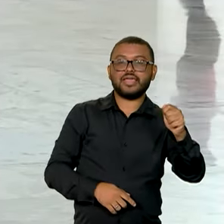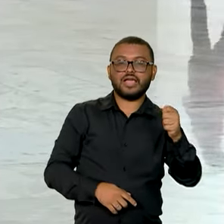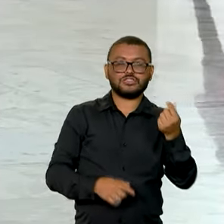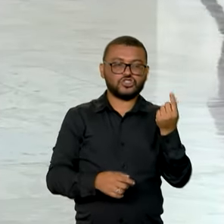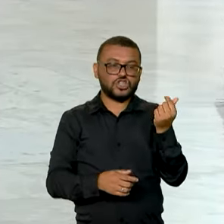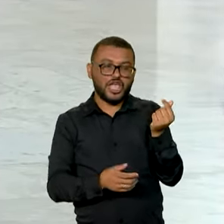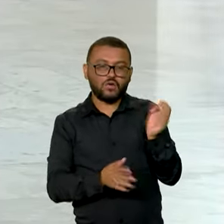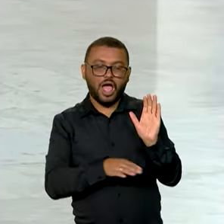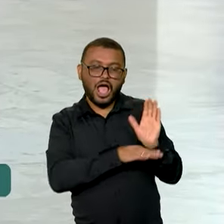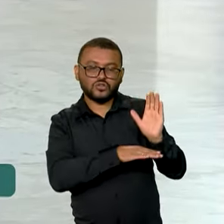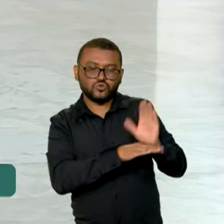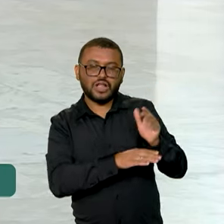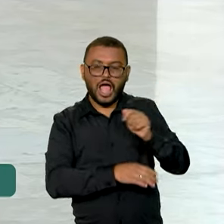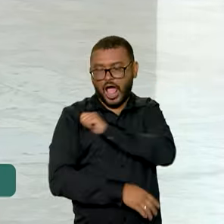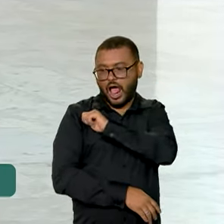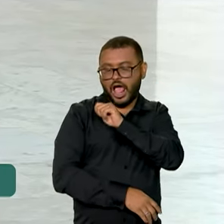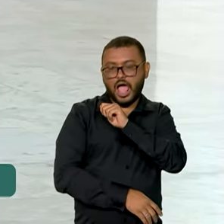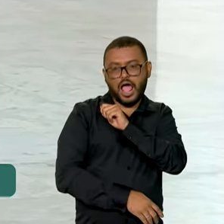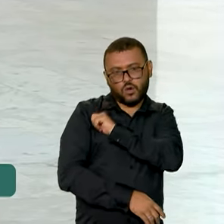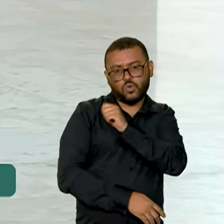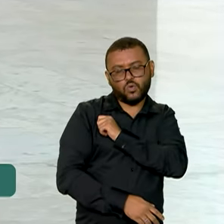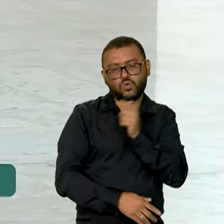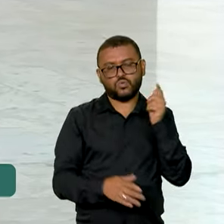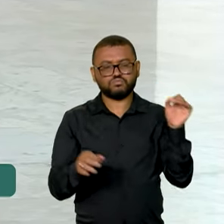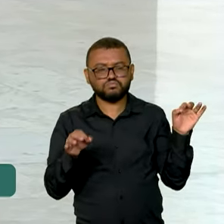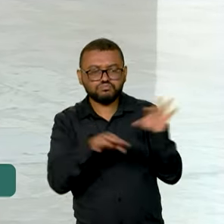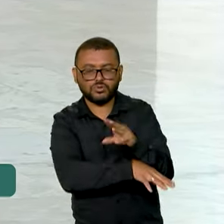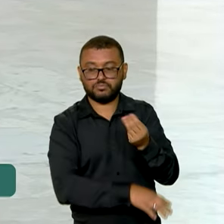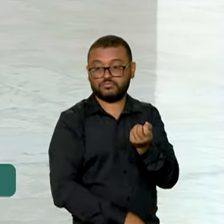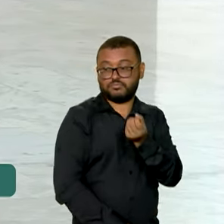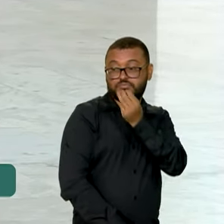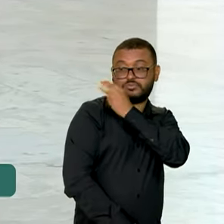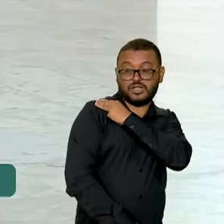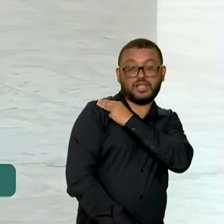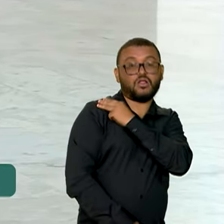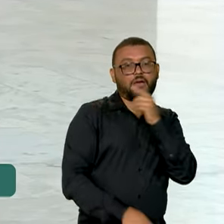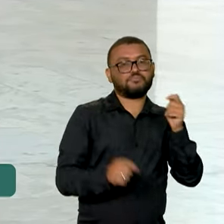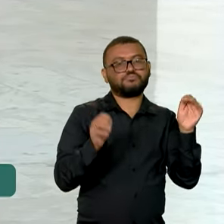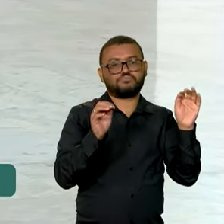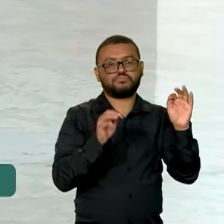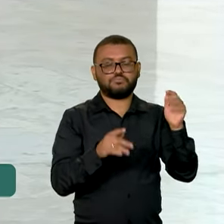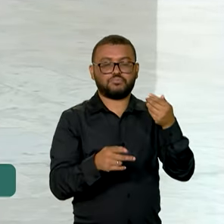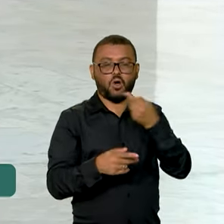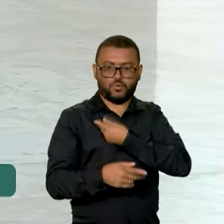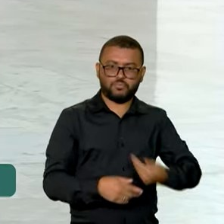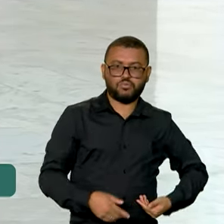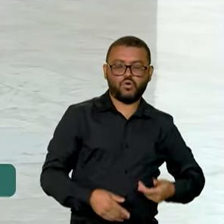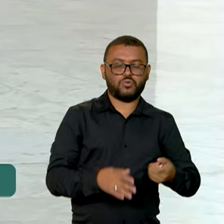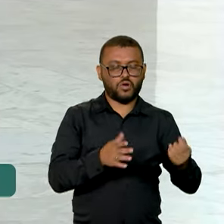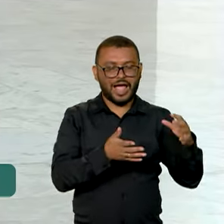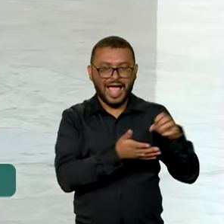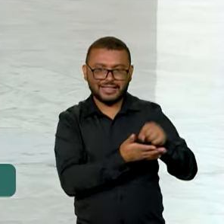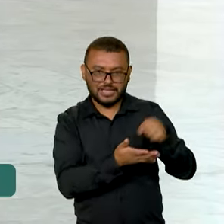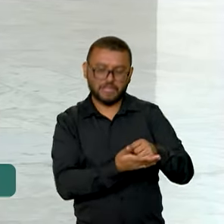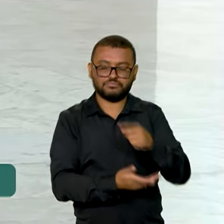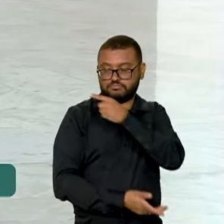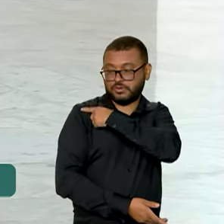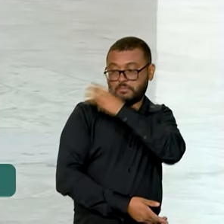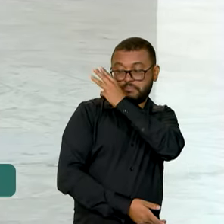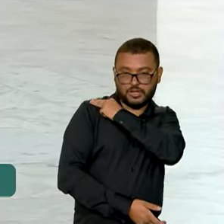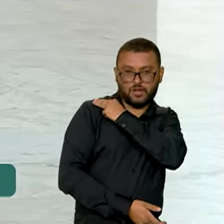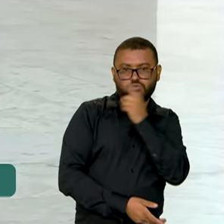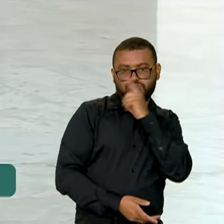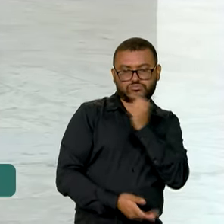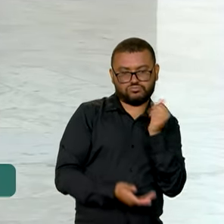uma bolsa para incentivar a permanência e a conclusão escolar de estudantes da rede pública matriculados no ensino médio.